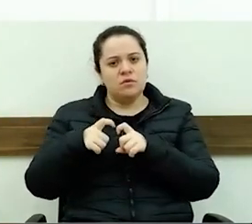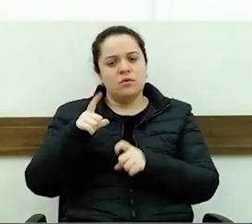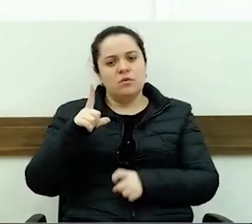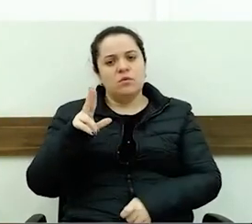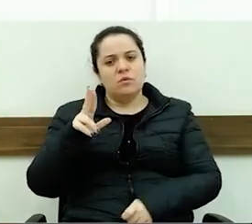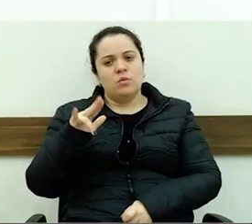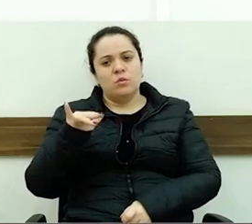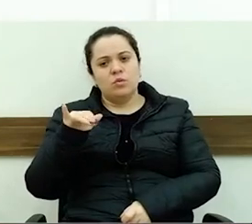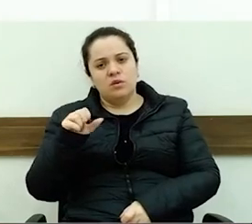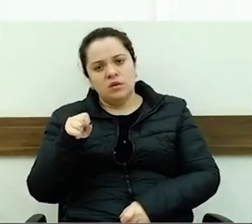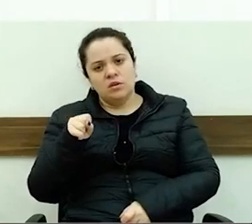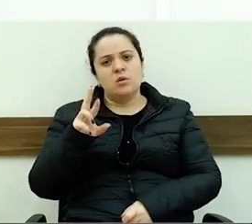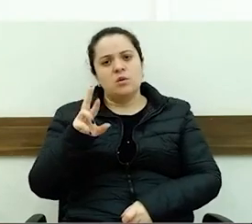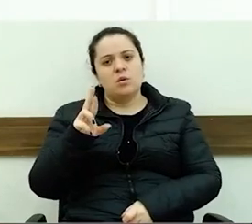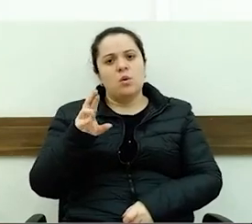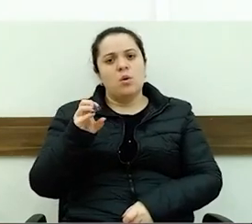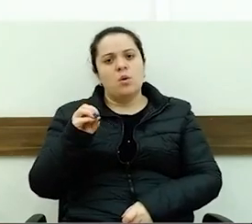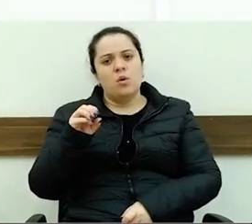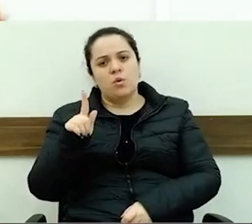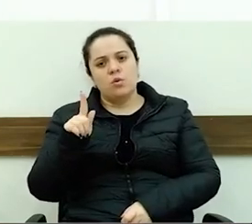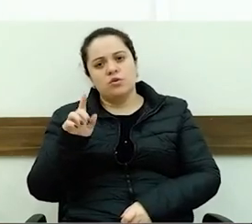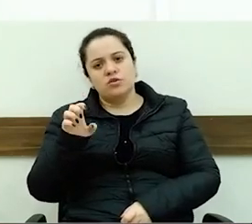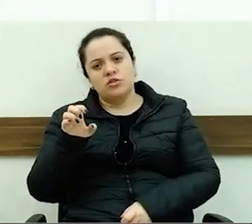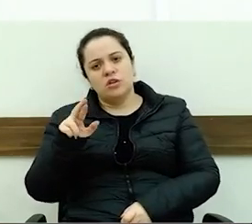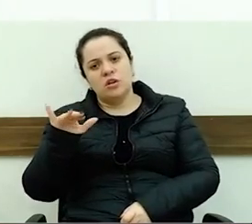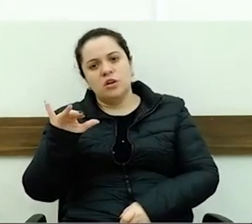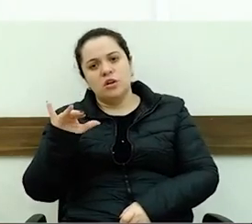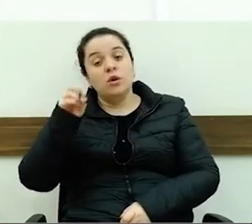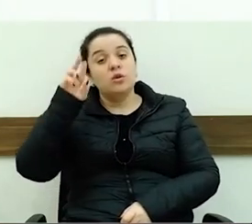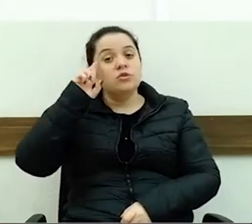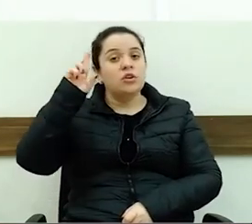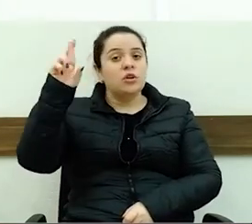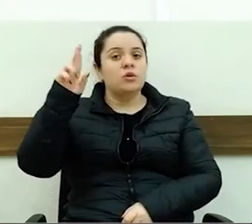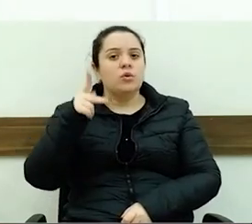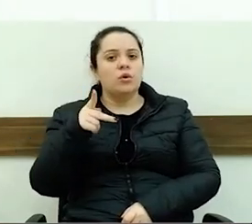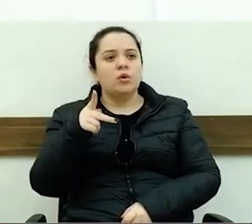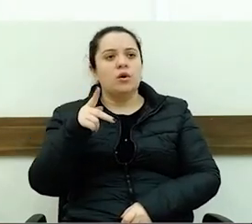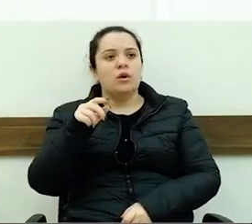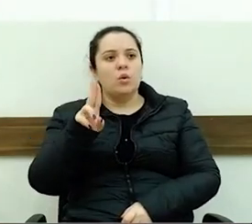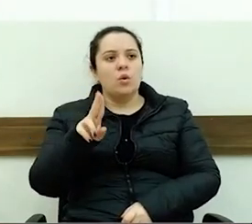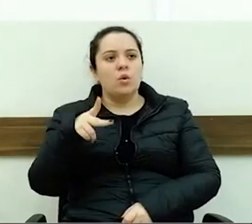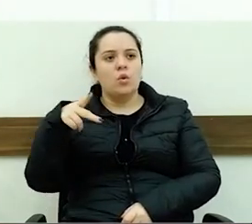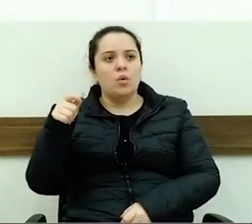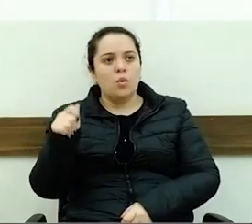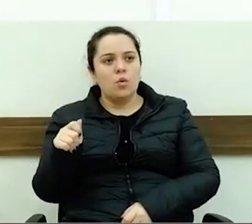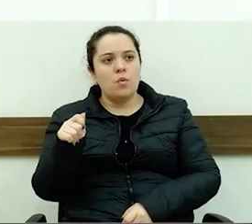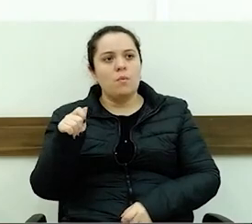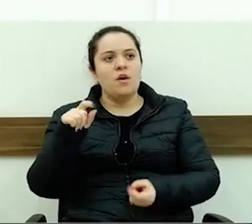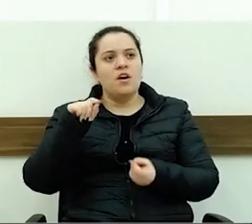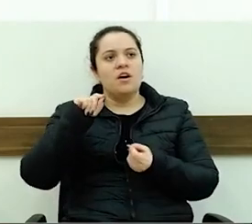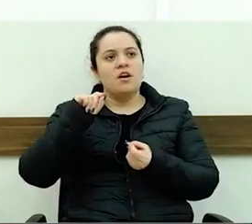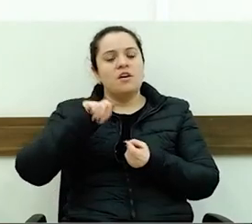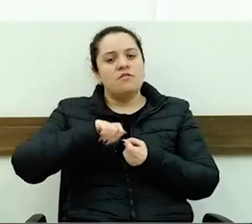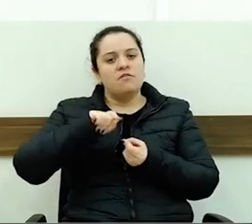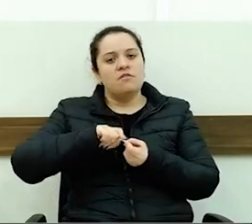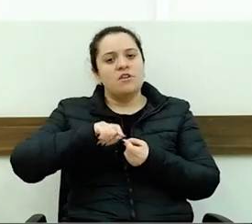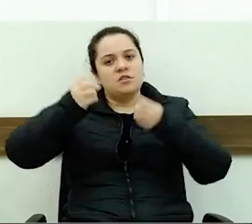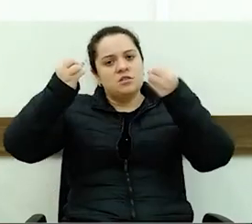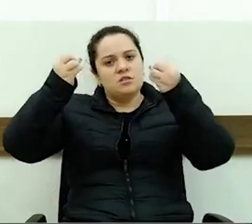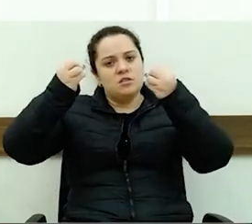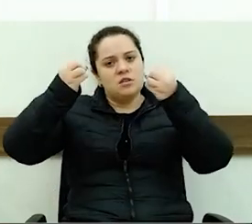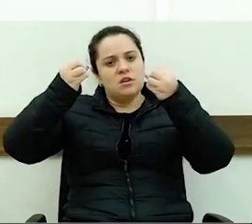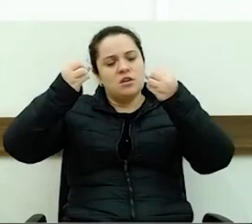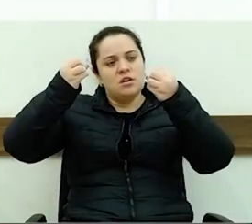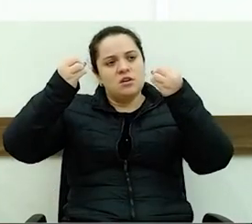me engano, diretor da UPA, vereador Claudemir, o qual esteve fazendo uma explanação aqui nessa Casa de Leis.